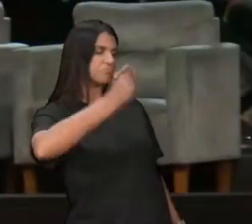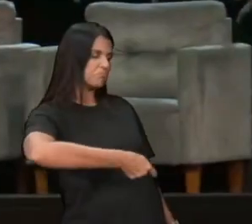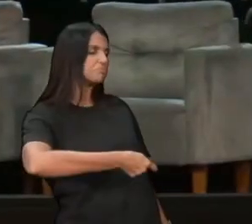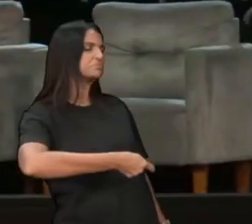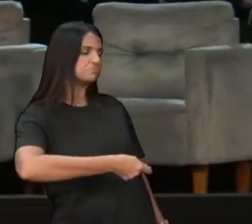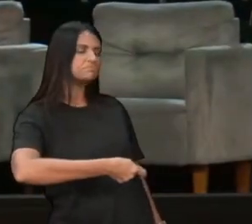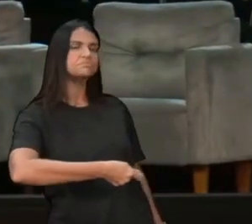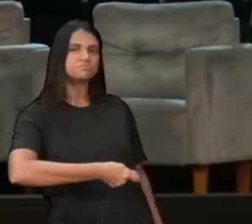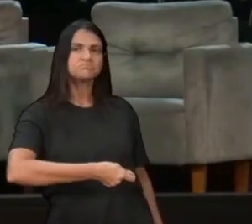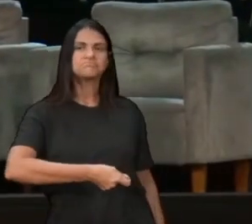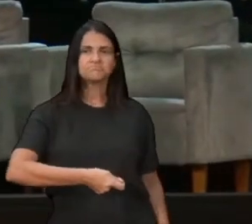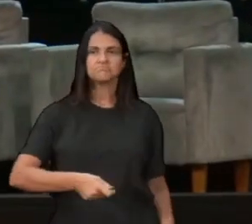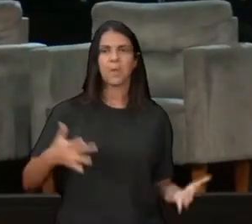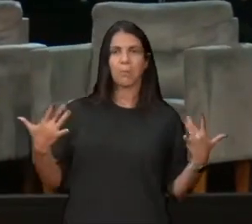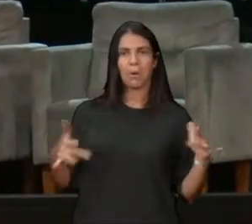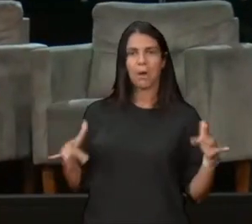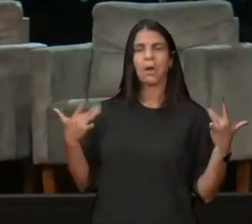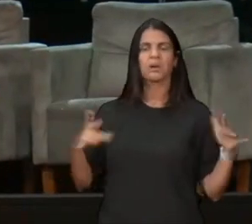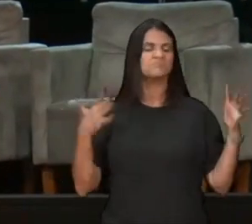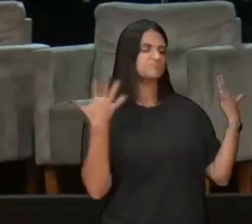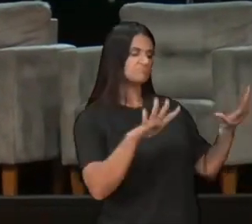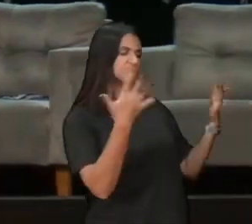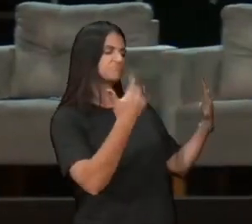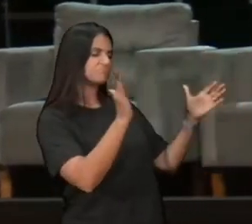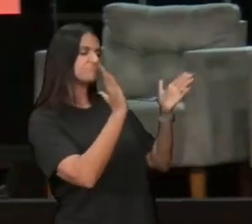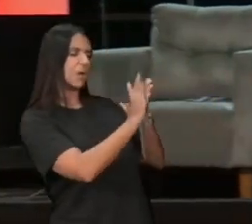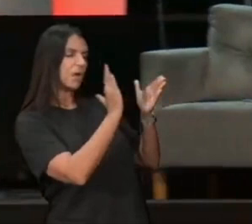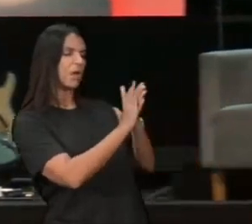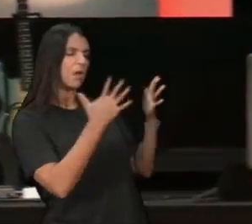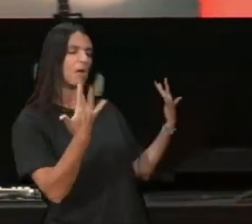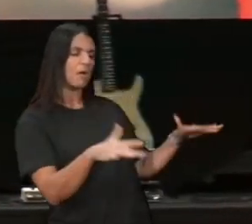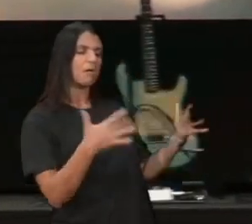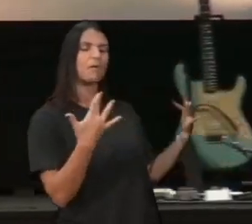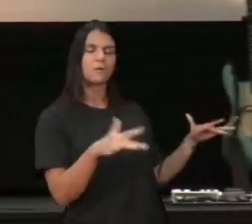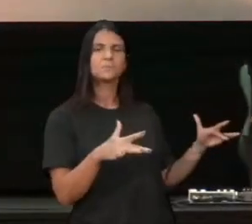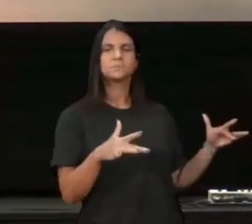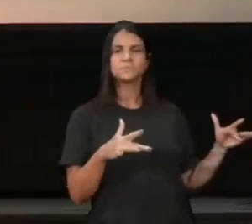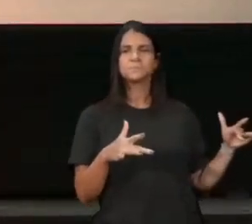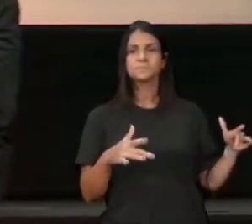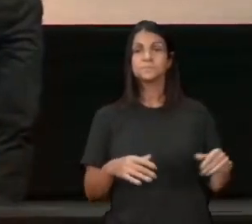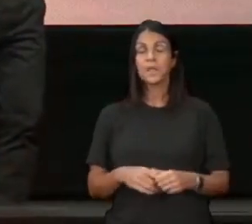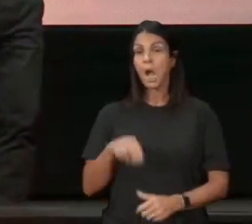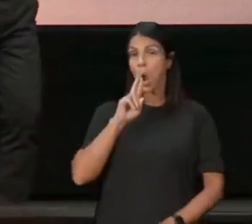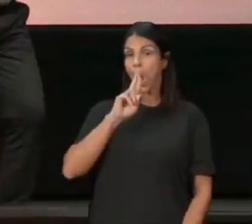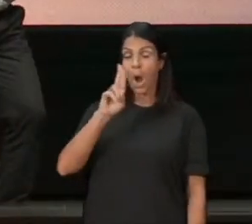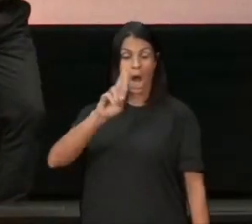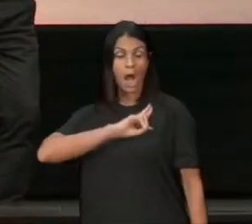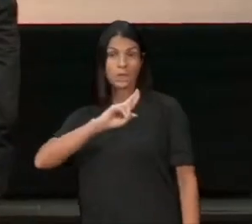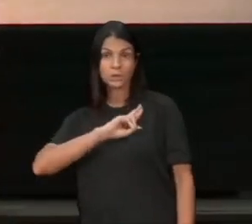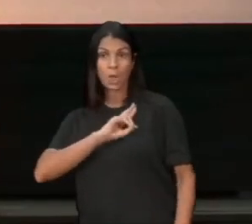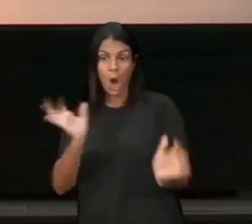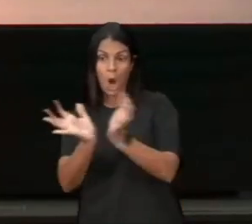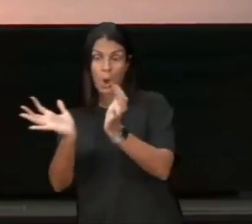eles criticam e ainda tentam matar, e às vezes conseguem, como fizeram com Jesus, eles foram lá, os religiosos, os caras da